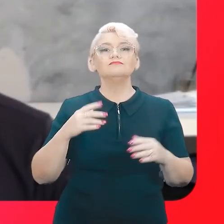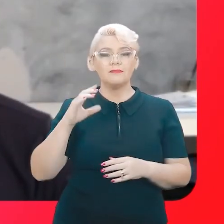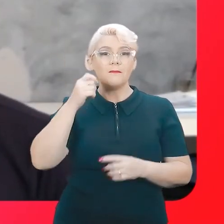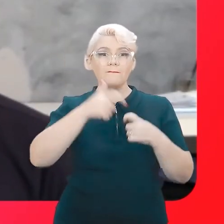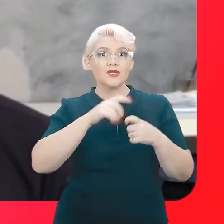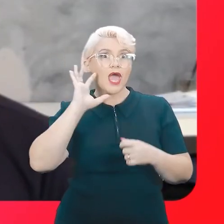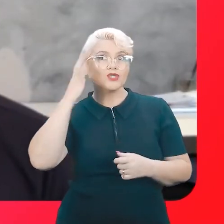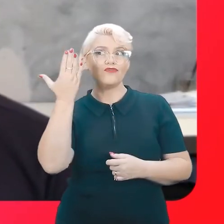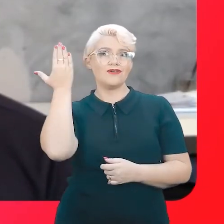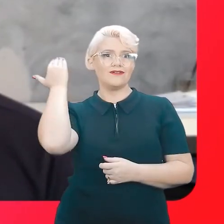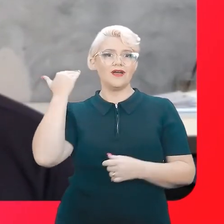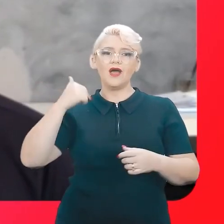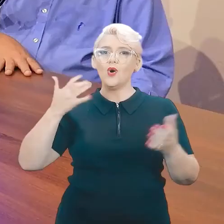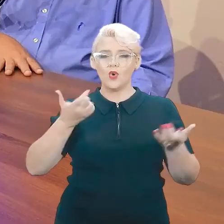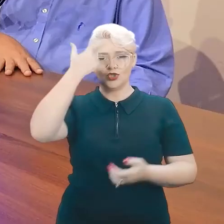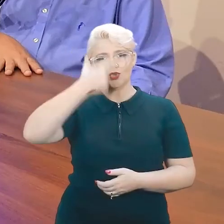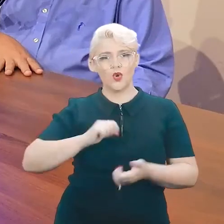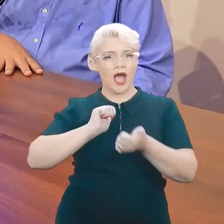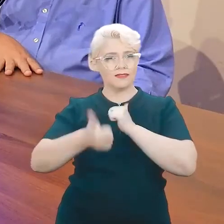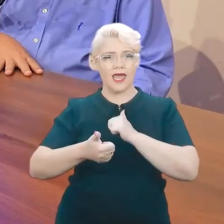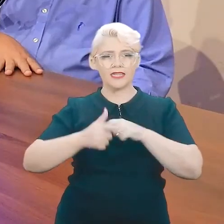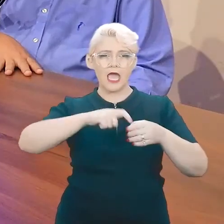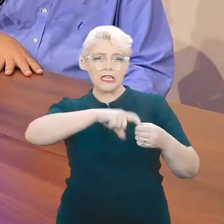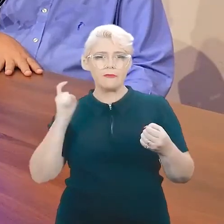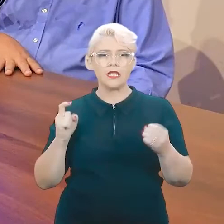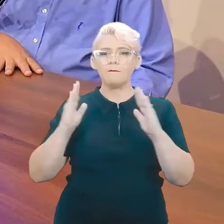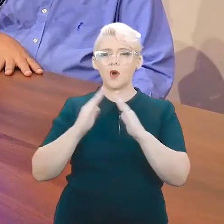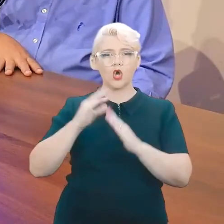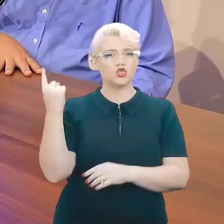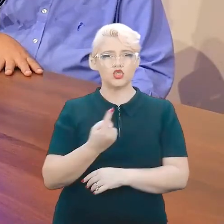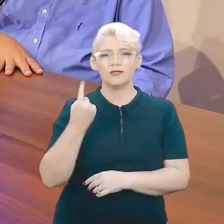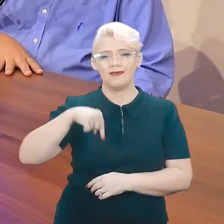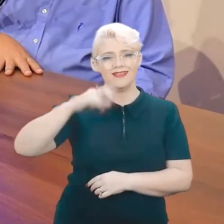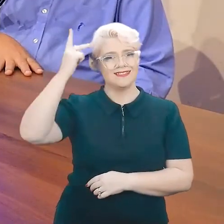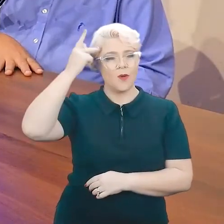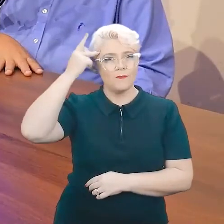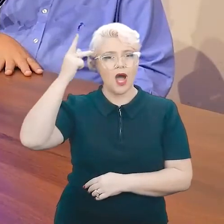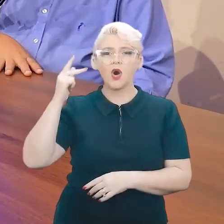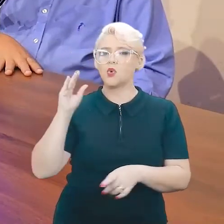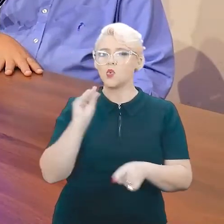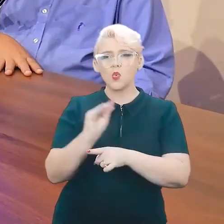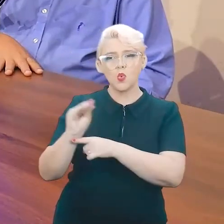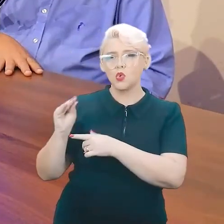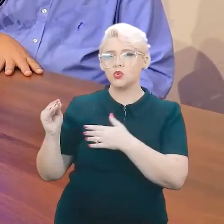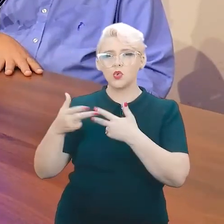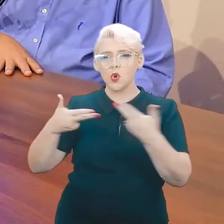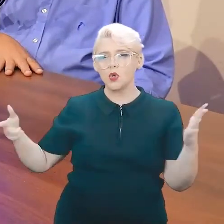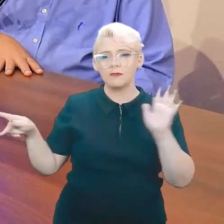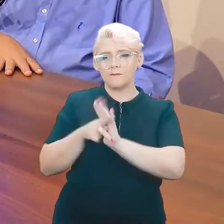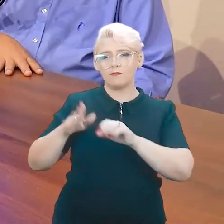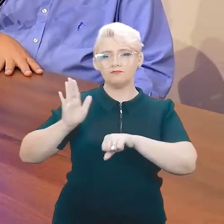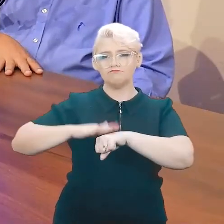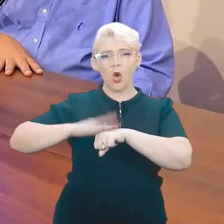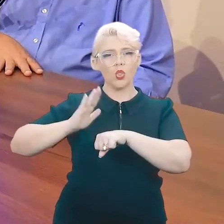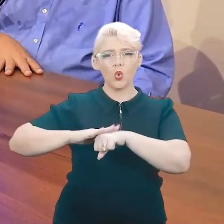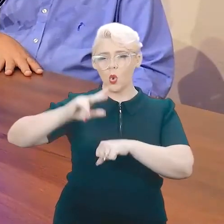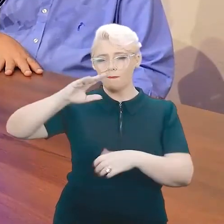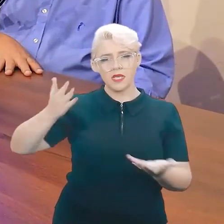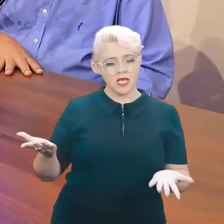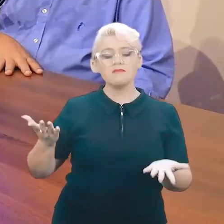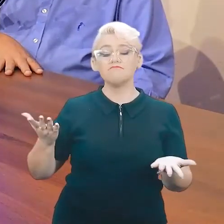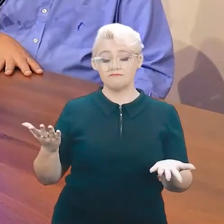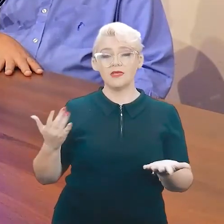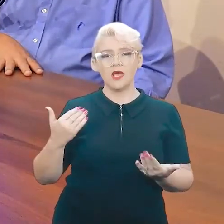decisão dele, hoje eu sou uma atleta, moro sozinha aqui em São Paulo, cuido das minhas coisas sozinha, então eu só tenho que